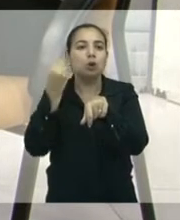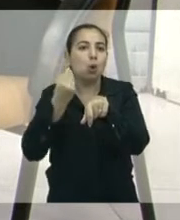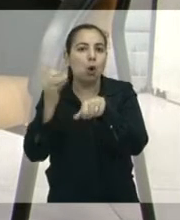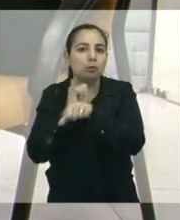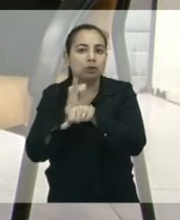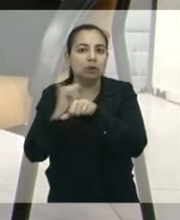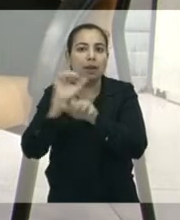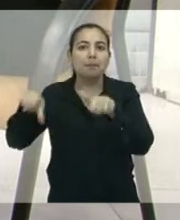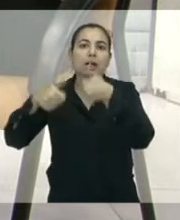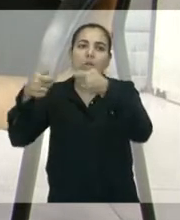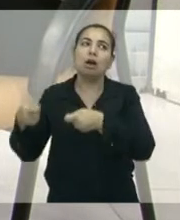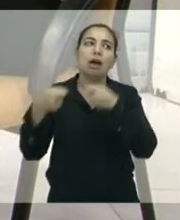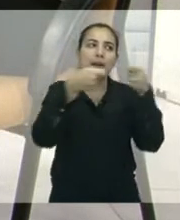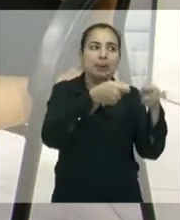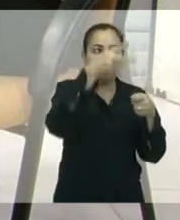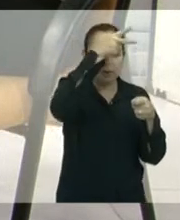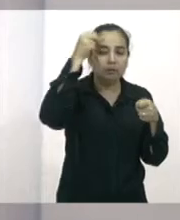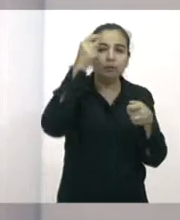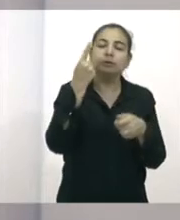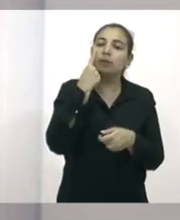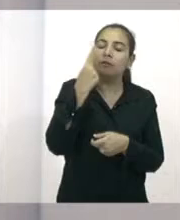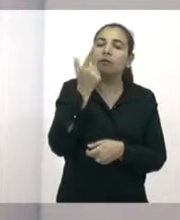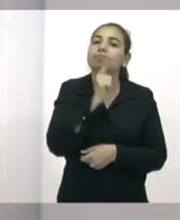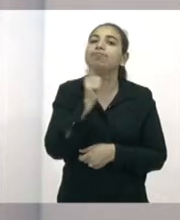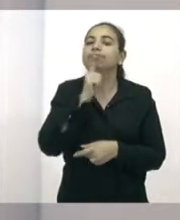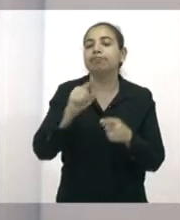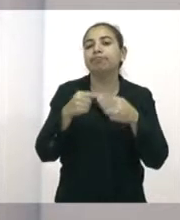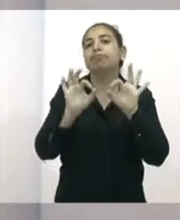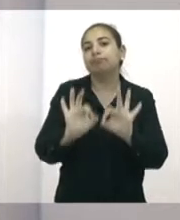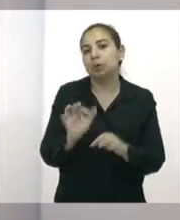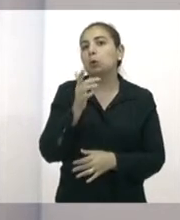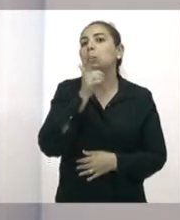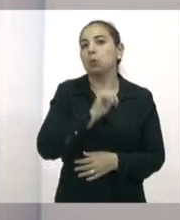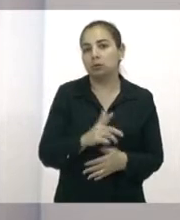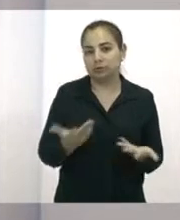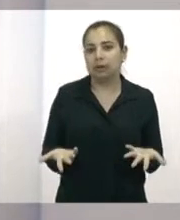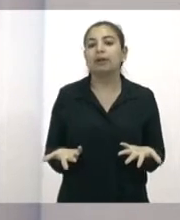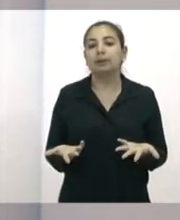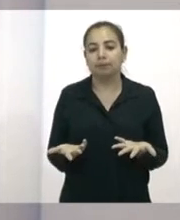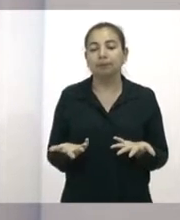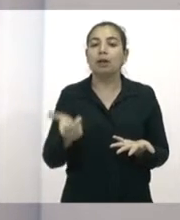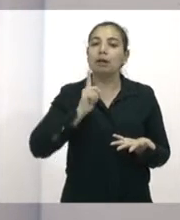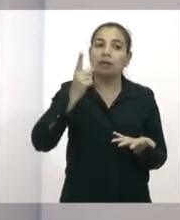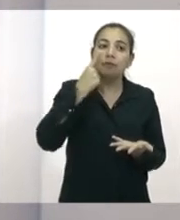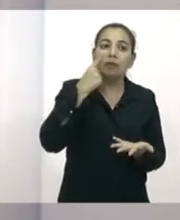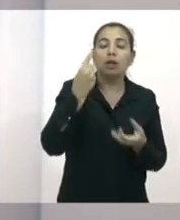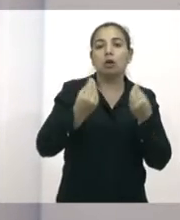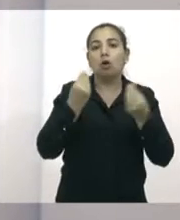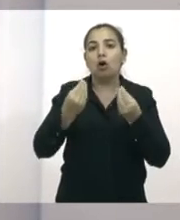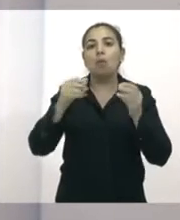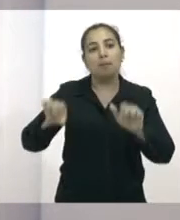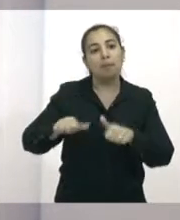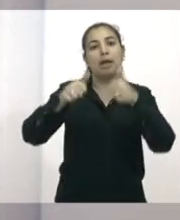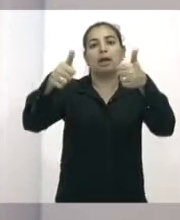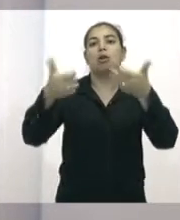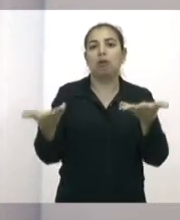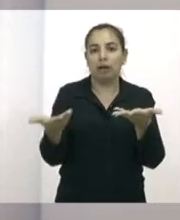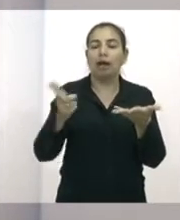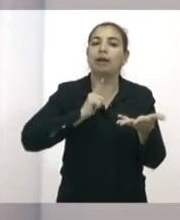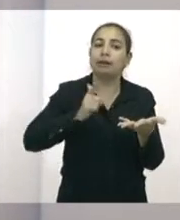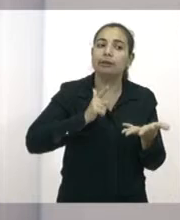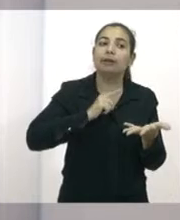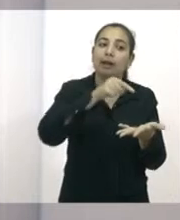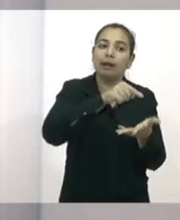no intuito de que haja uma mobilização no âmbito do Executivo para realmente alterar essas condições e garantir um atendimento